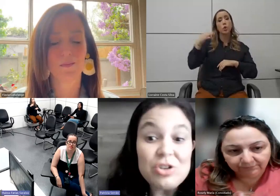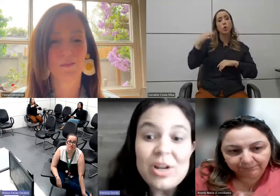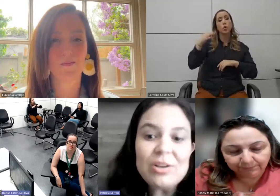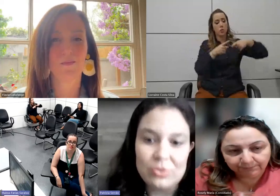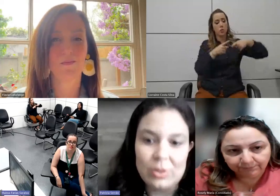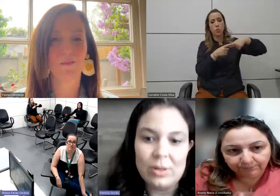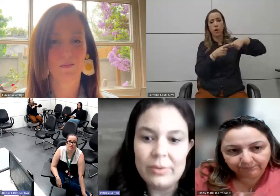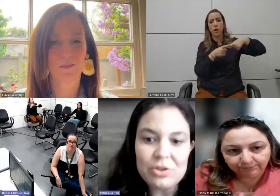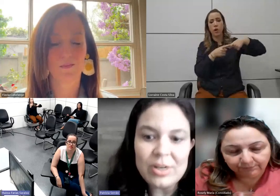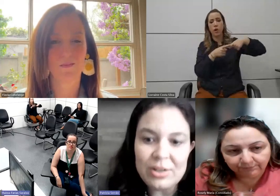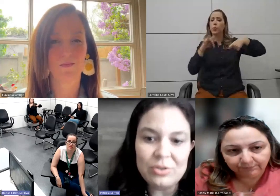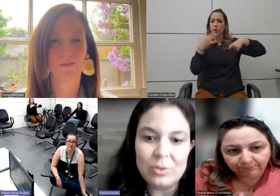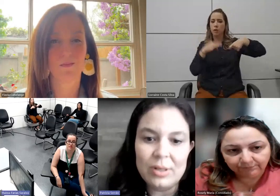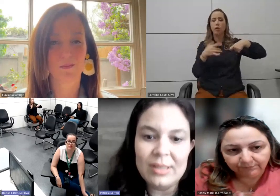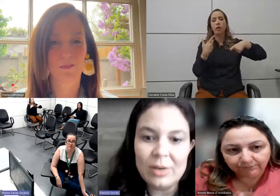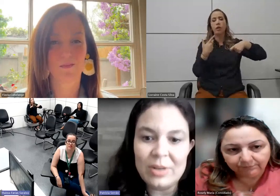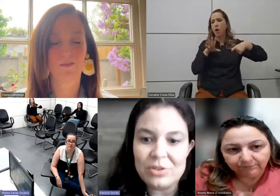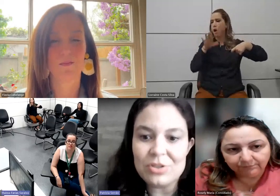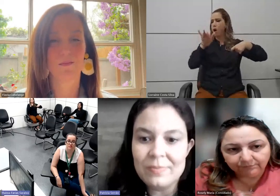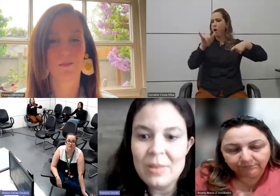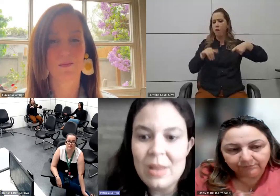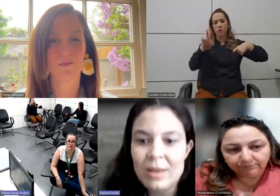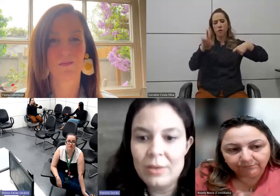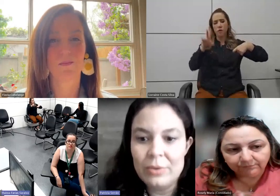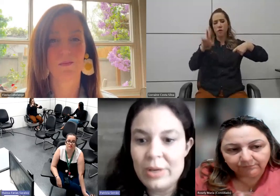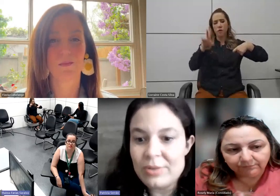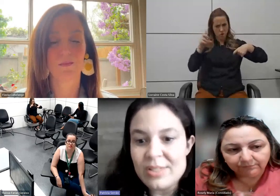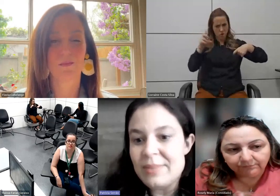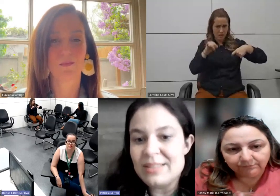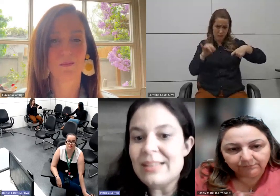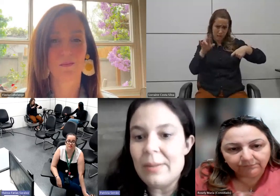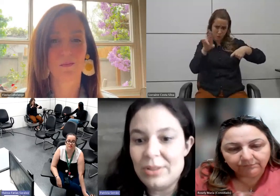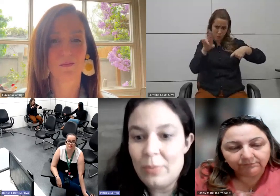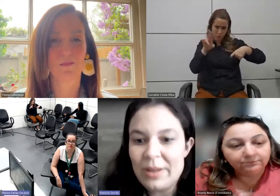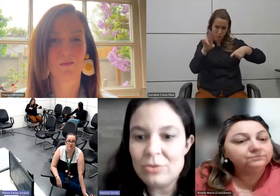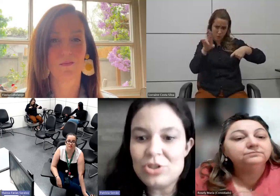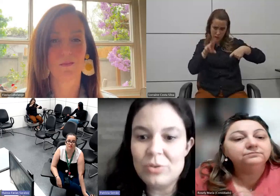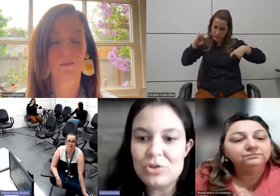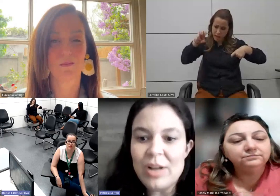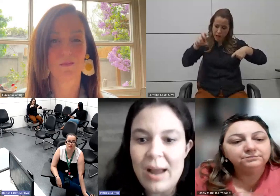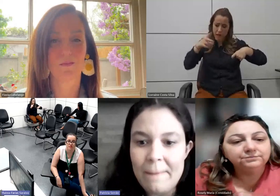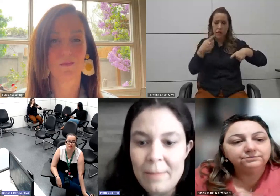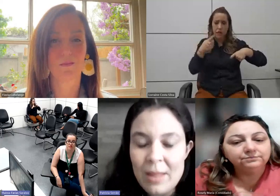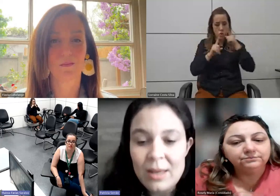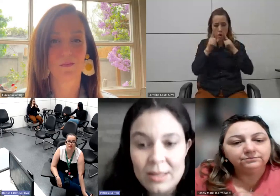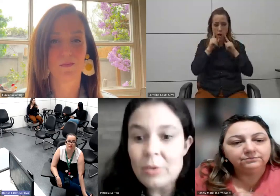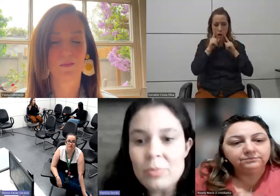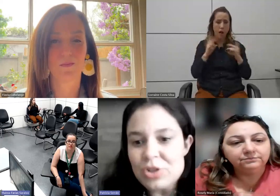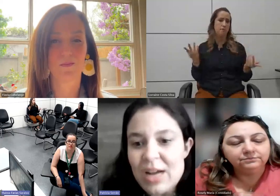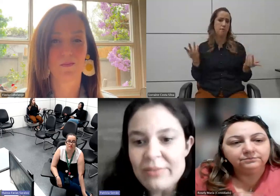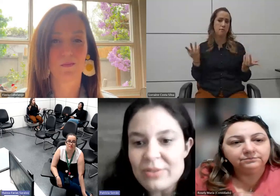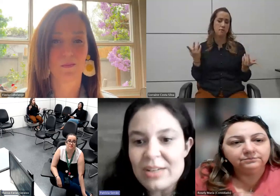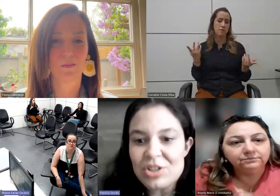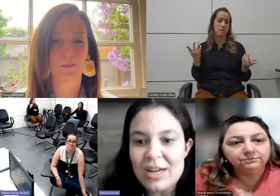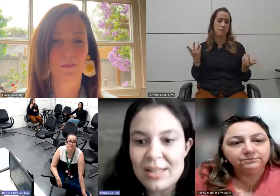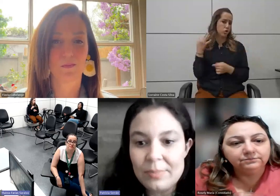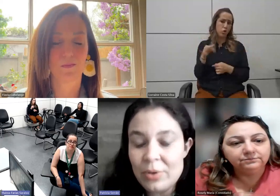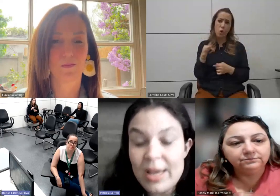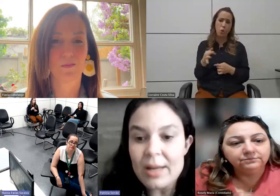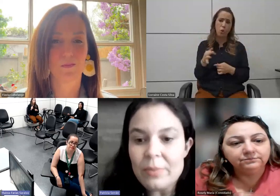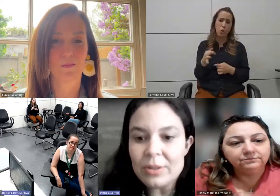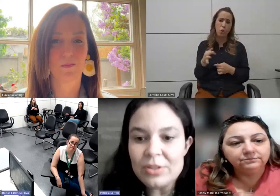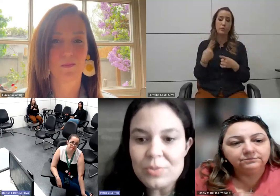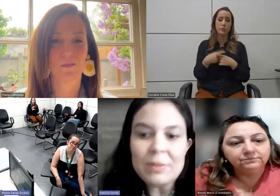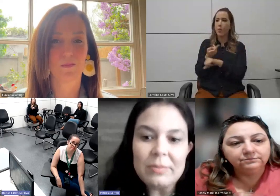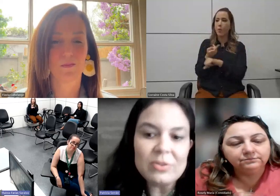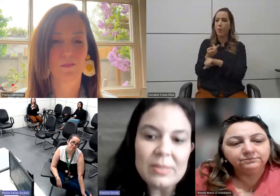conseguir, eu ia chorar de dor, eu ia chorar de dor, literalmente. Eu não ia conseguir mais andar, botar o pé no chão e chorar. Então, eu buscava usar a